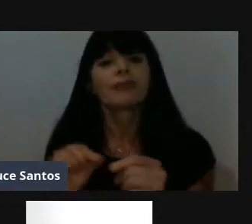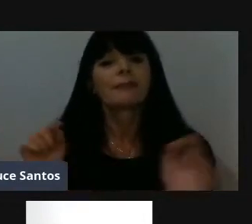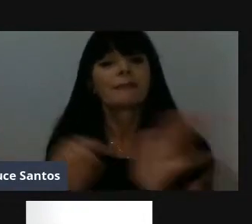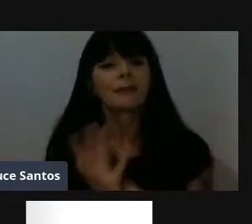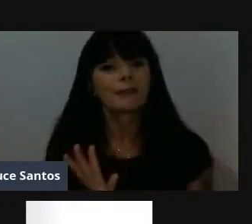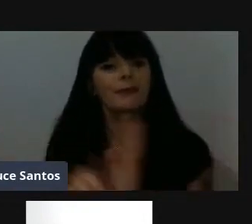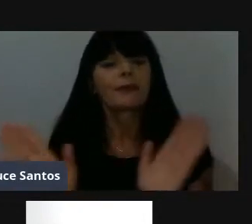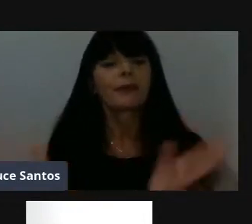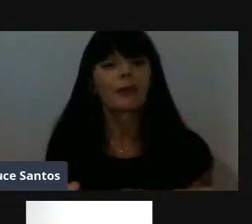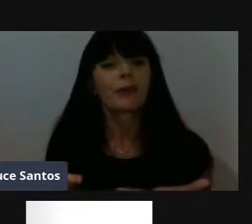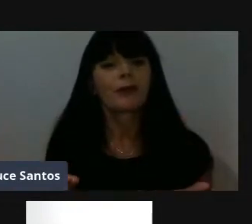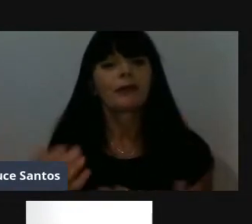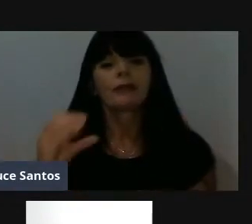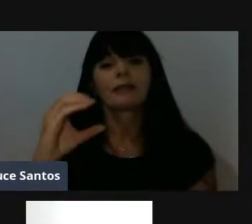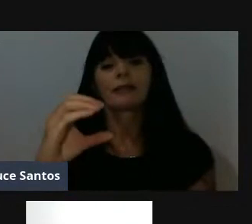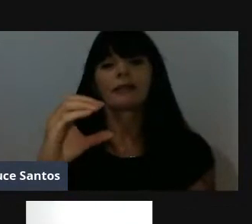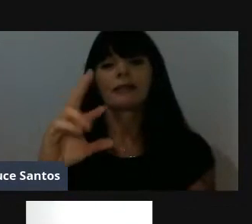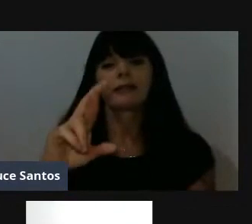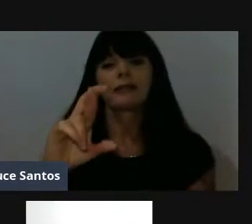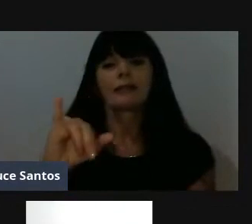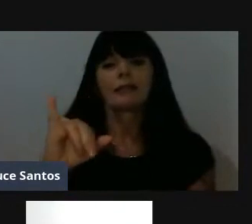pergunta é a Cristi Ellen.